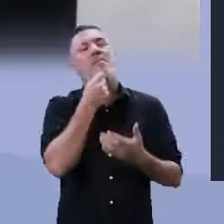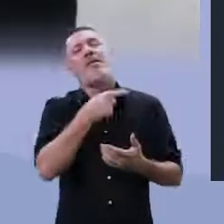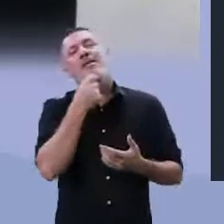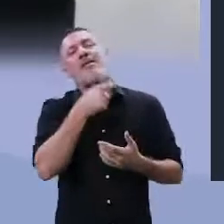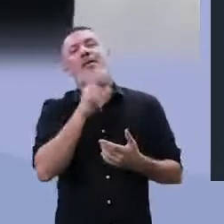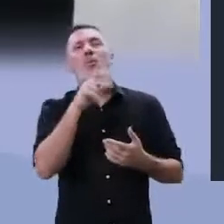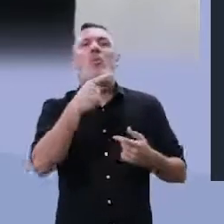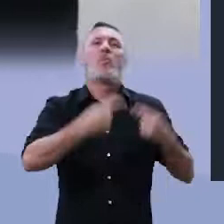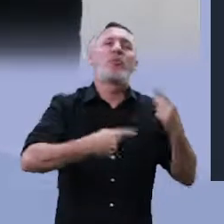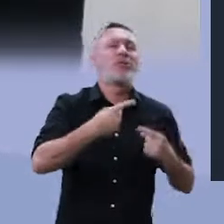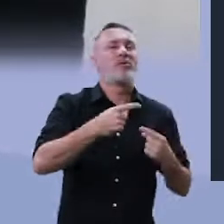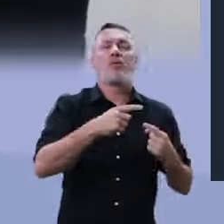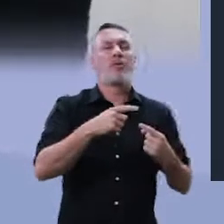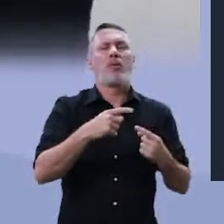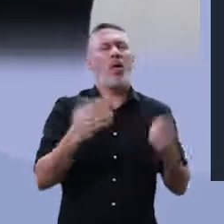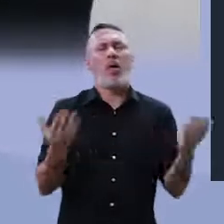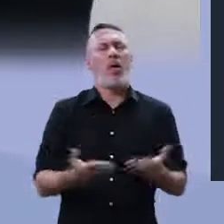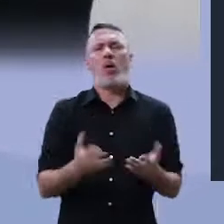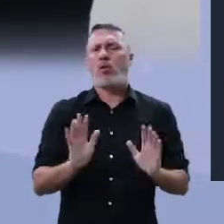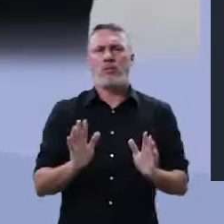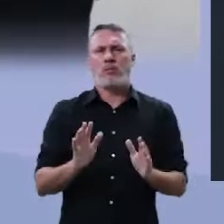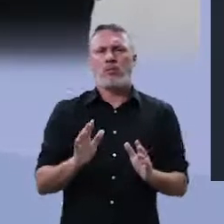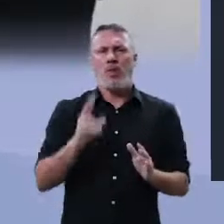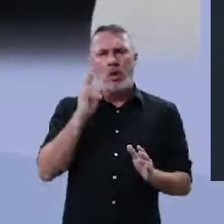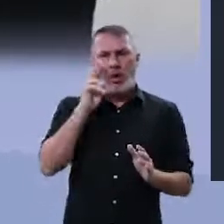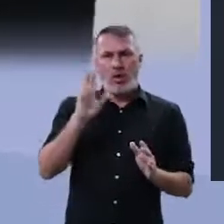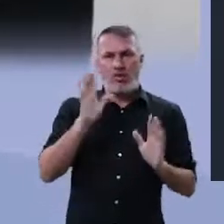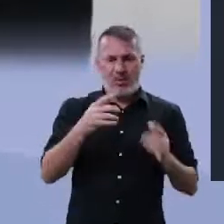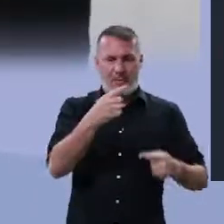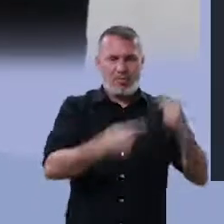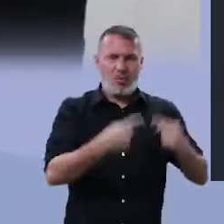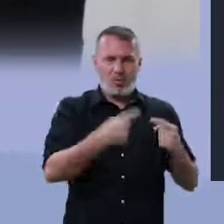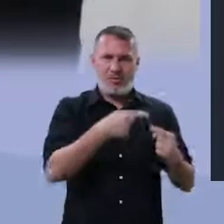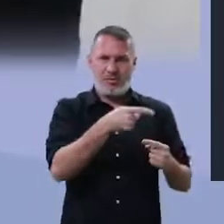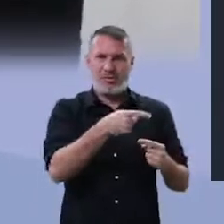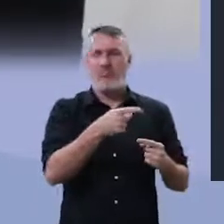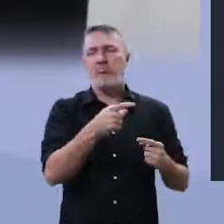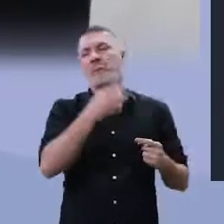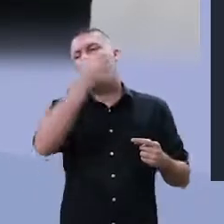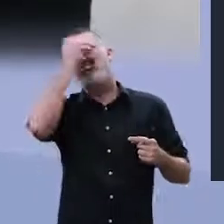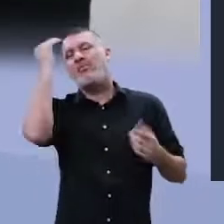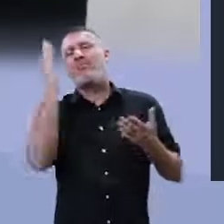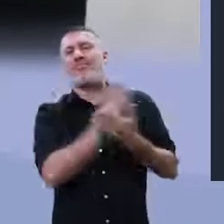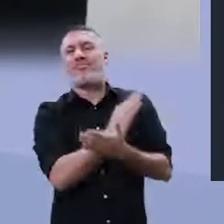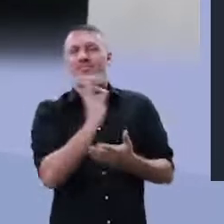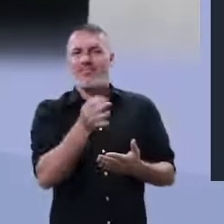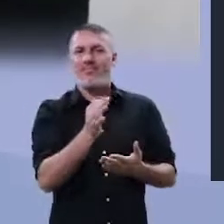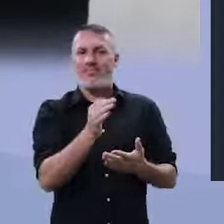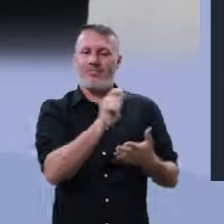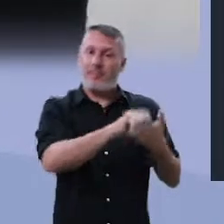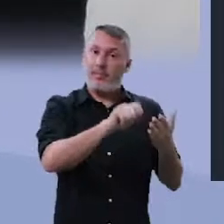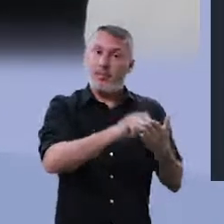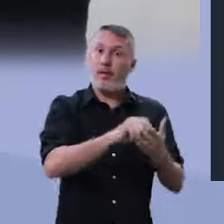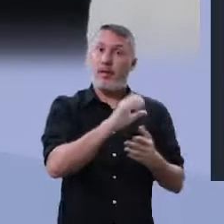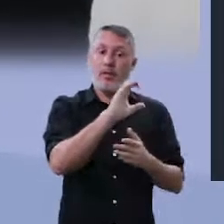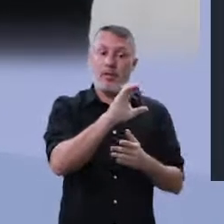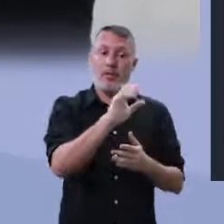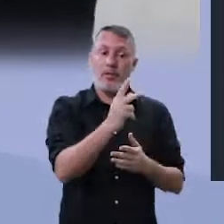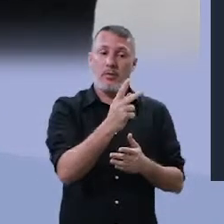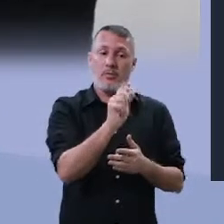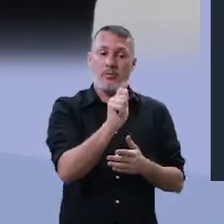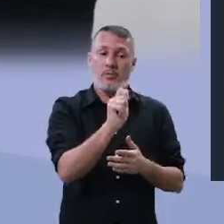para um político agora. Passou o tempo daquele político, a charge já não tem mais graça. Então,